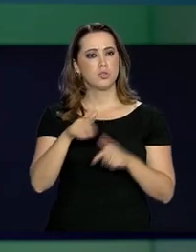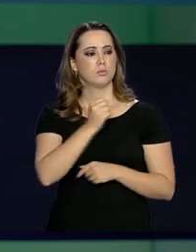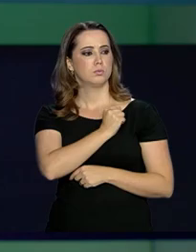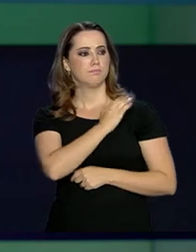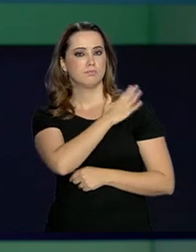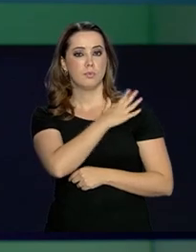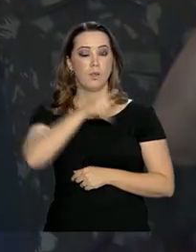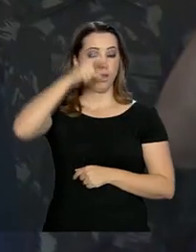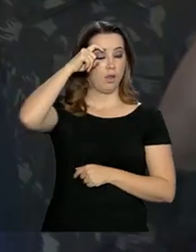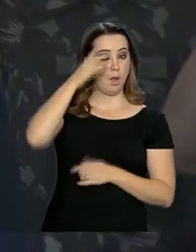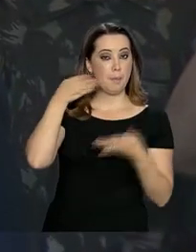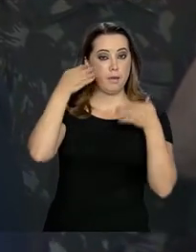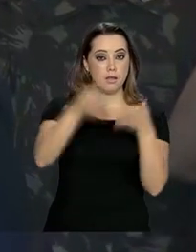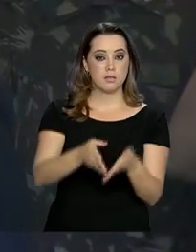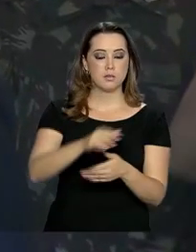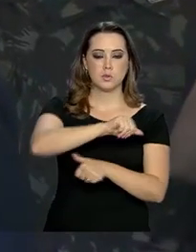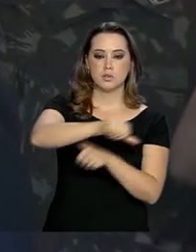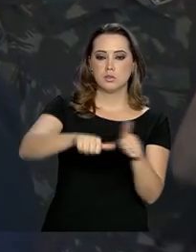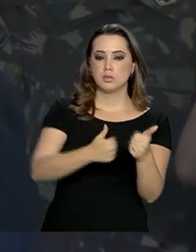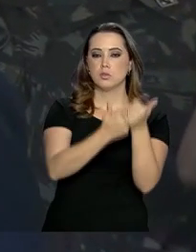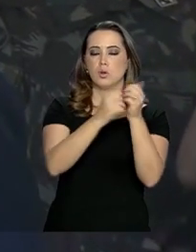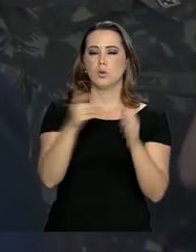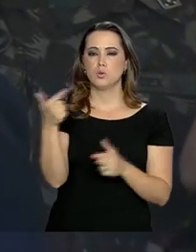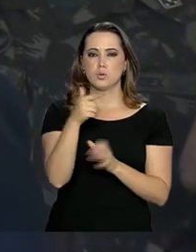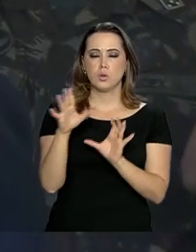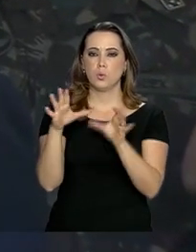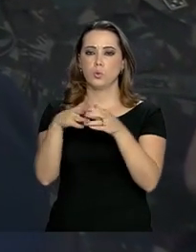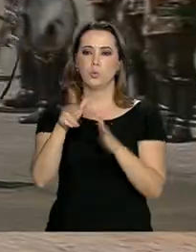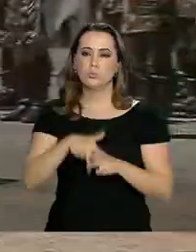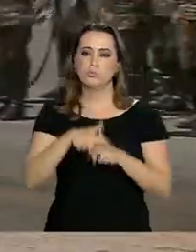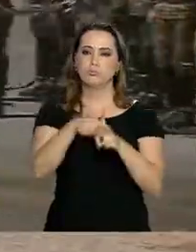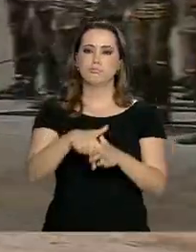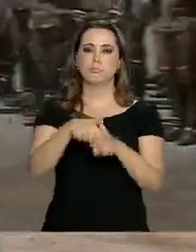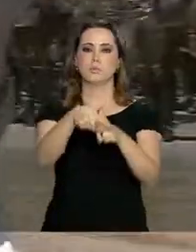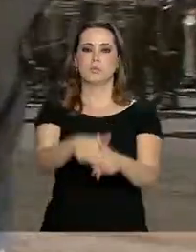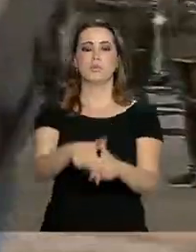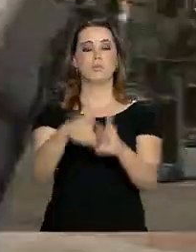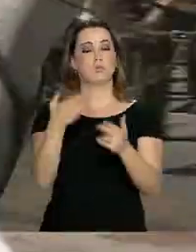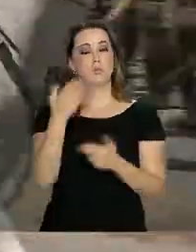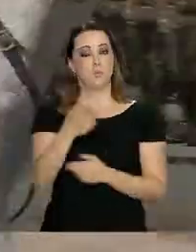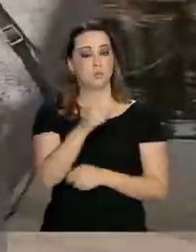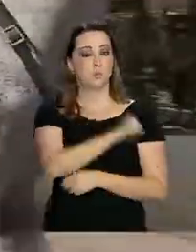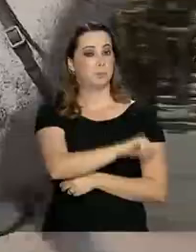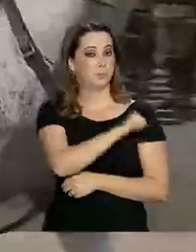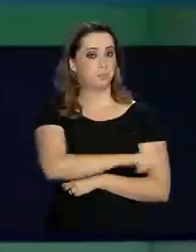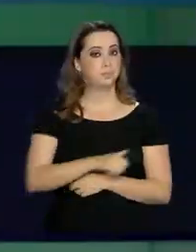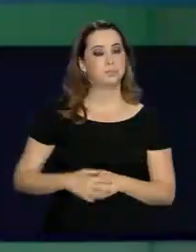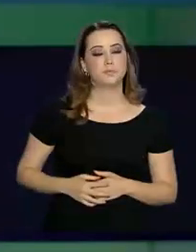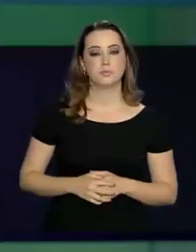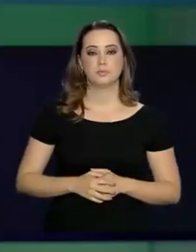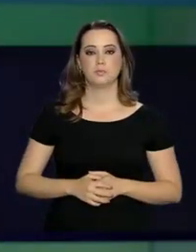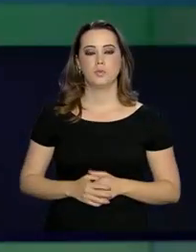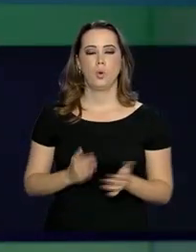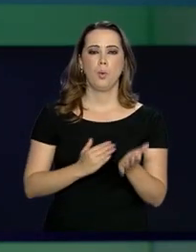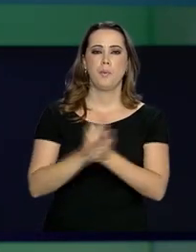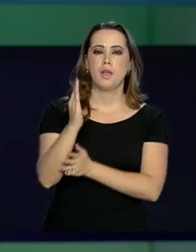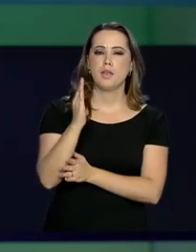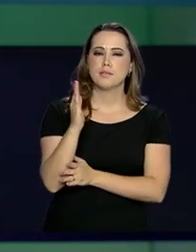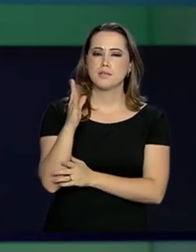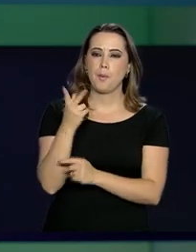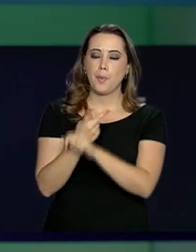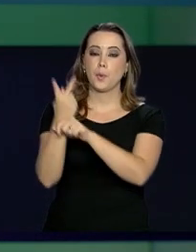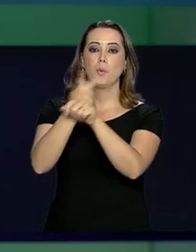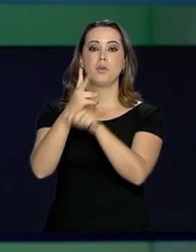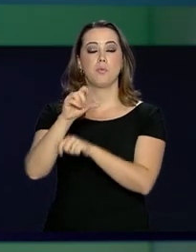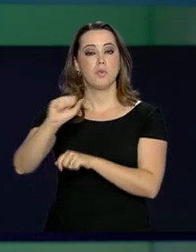Hamilton Mourão, participa da troca do 2º Regimento de Cavalaria de Guarda Andrade Neves, no Rio de Janeiro. Começa a corrida por uma